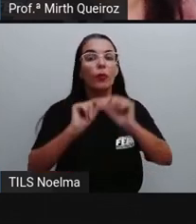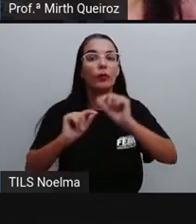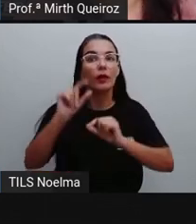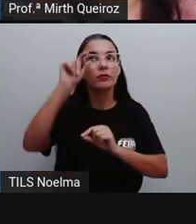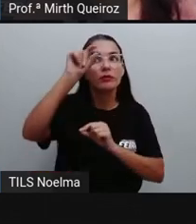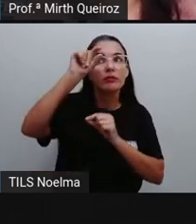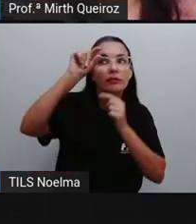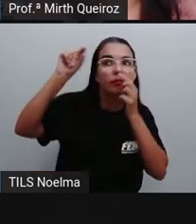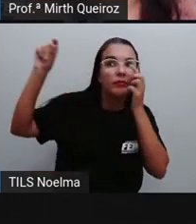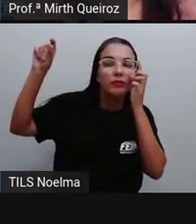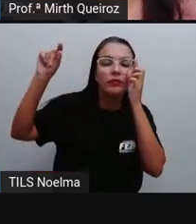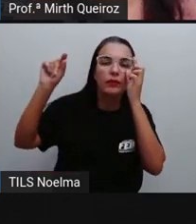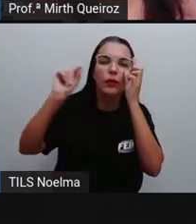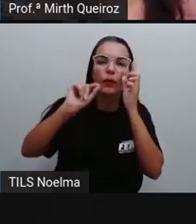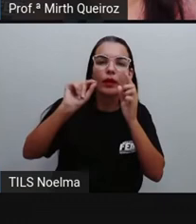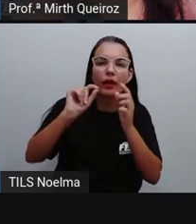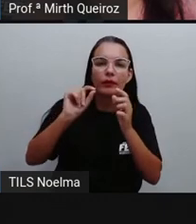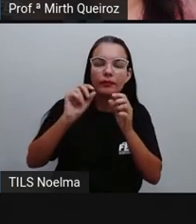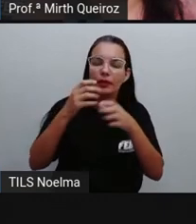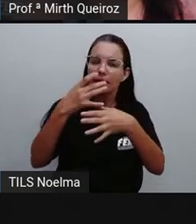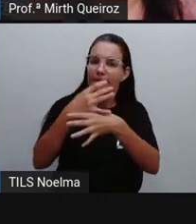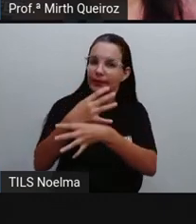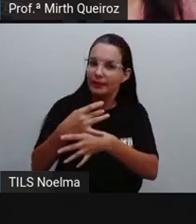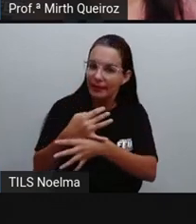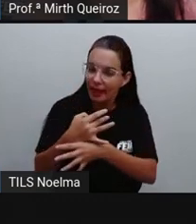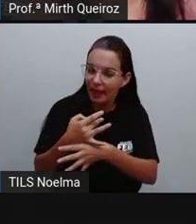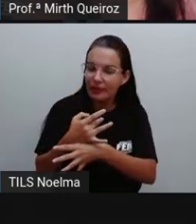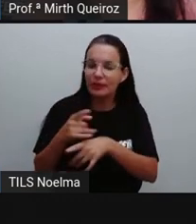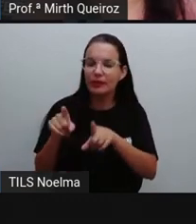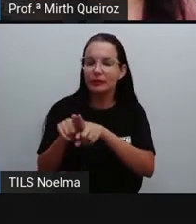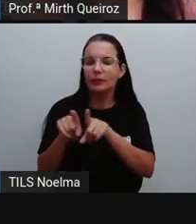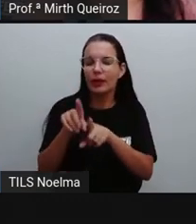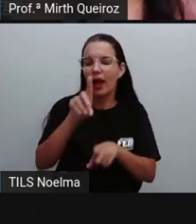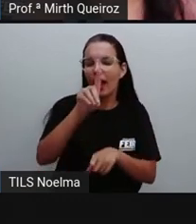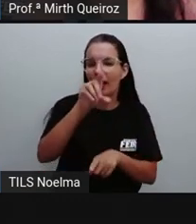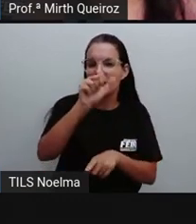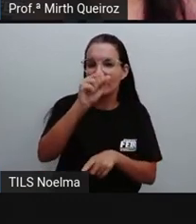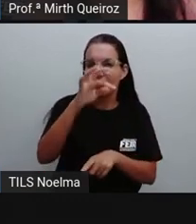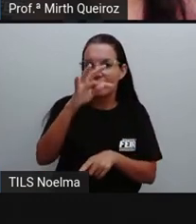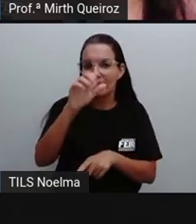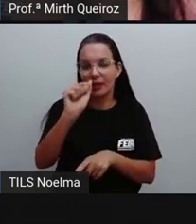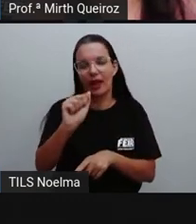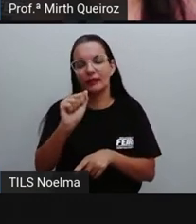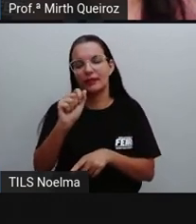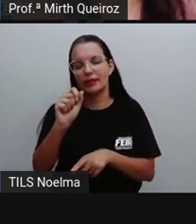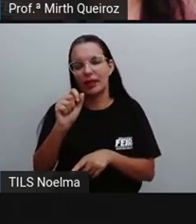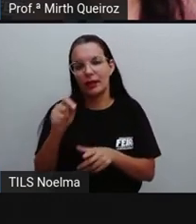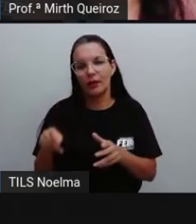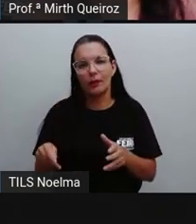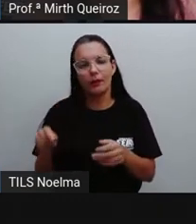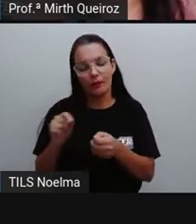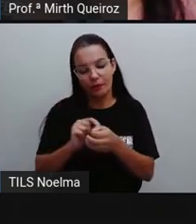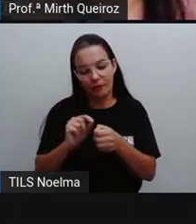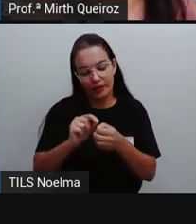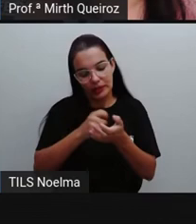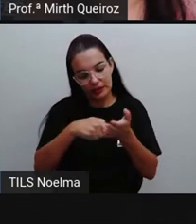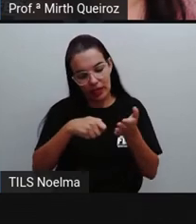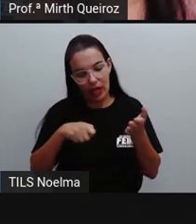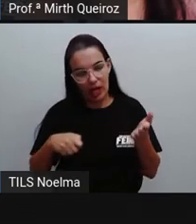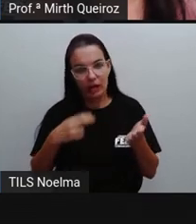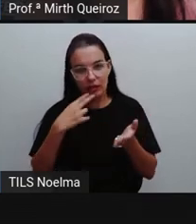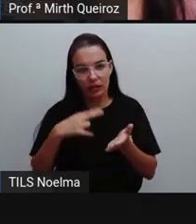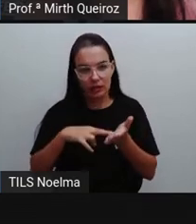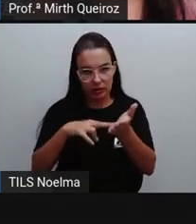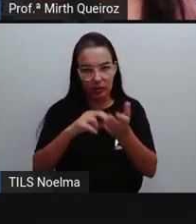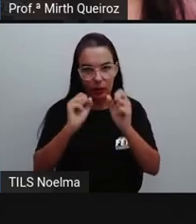O que nós vamos colocar na primeira linha? O local e a data que foi escrita a carta, certo?